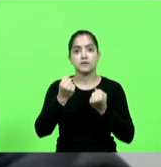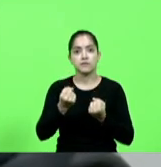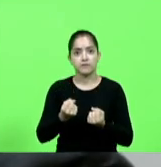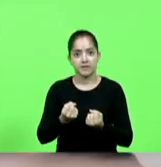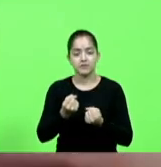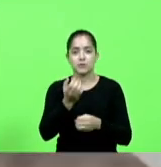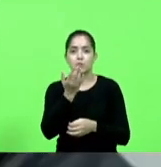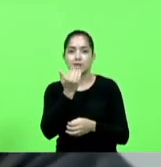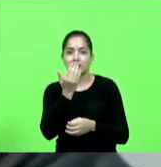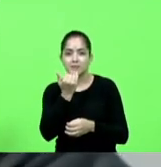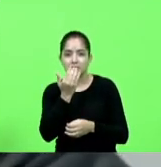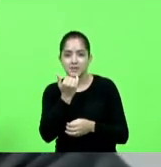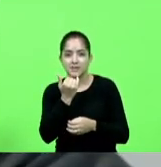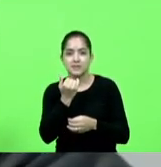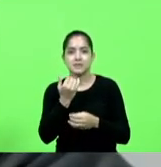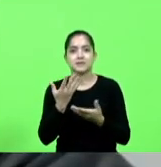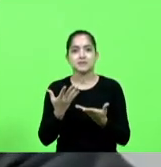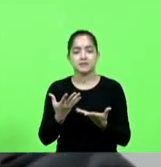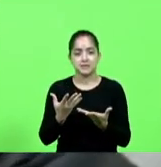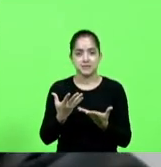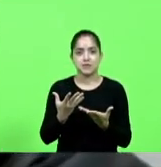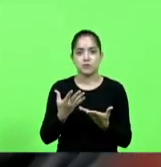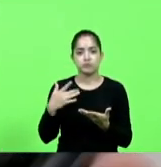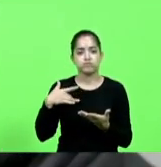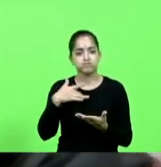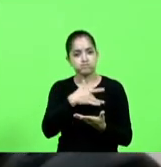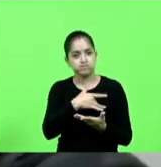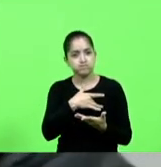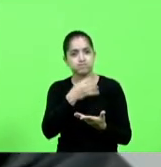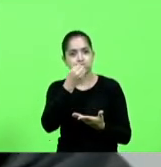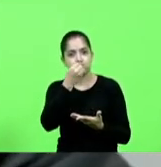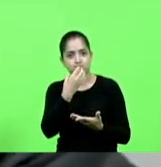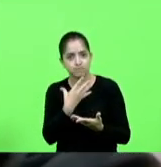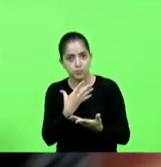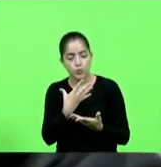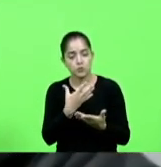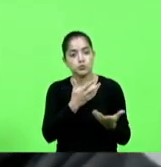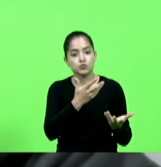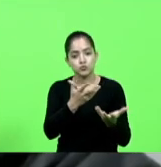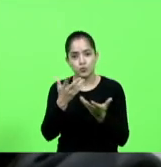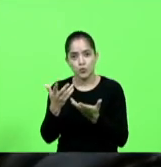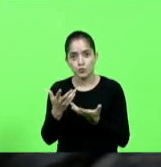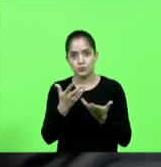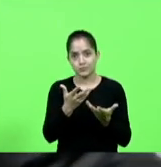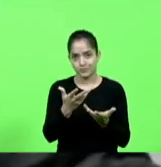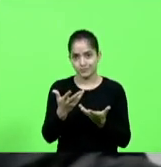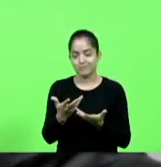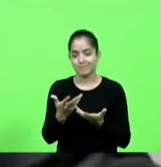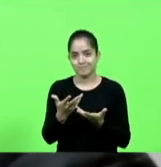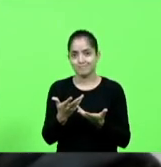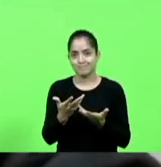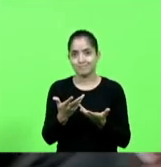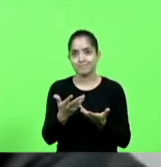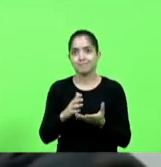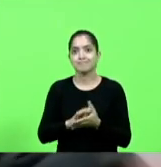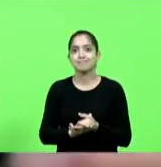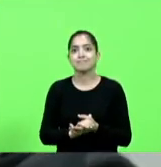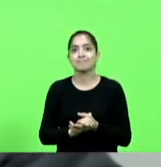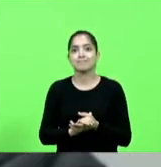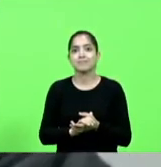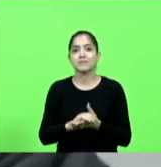alimentação saudável que todos e todas buscamos e queremos que ela esteja à